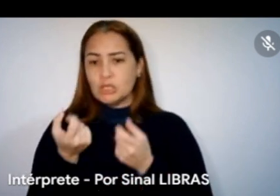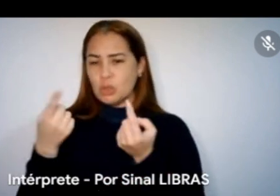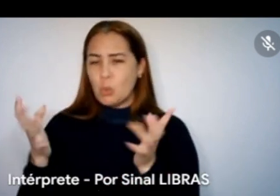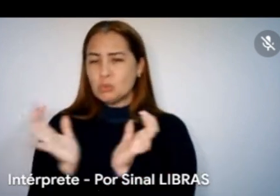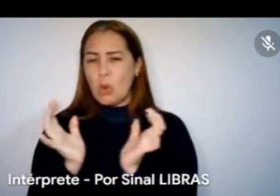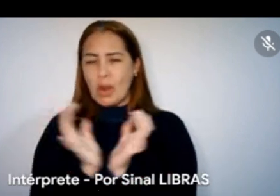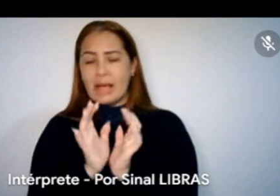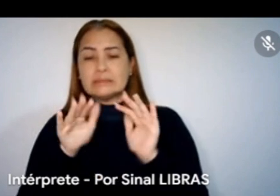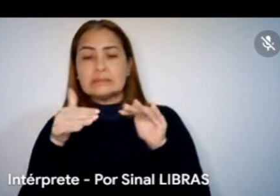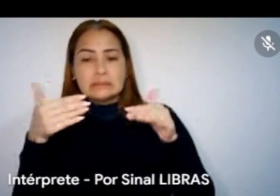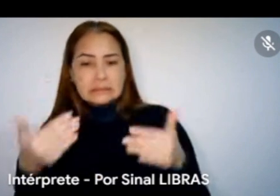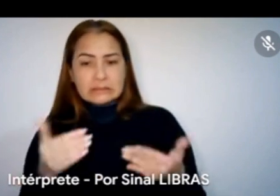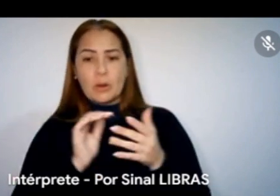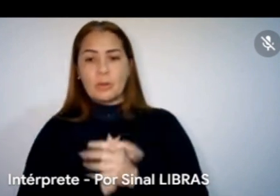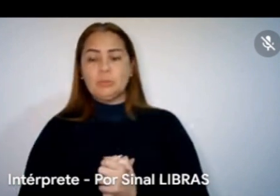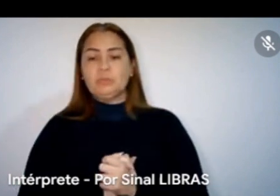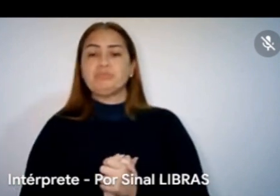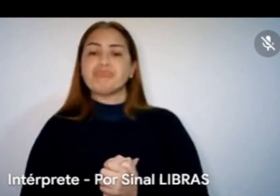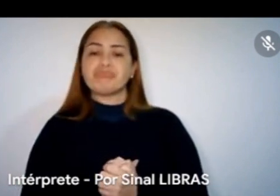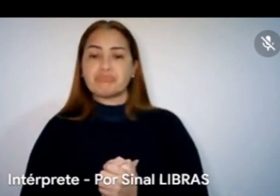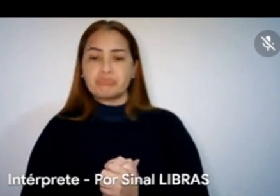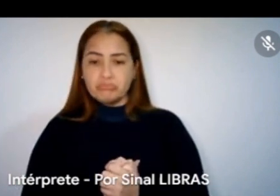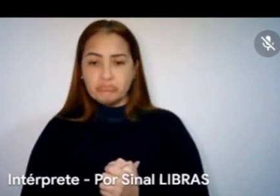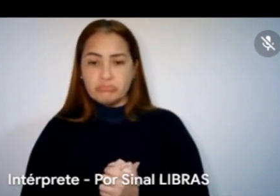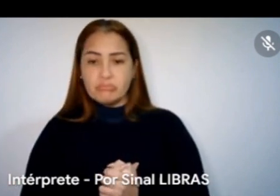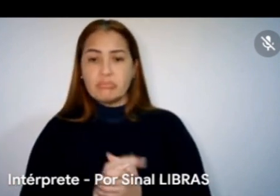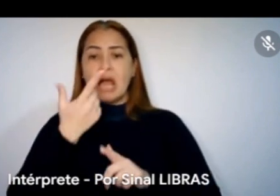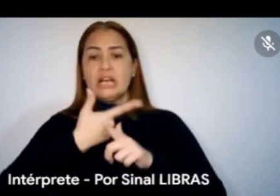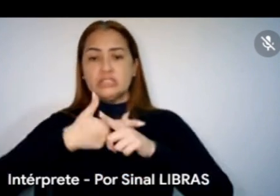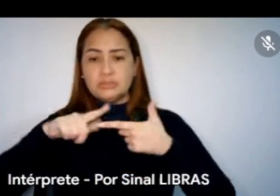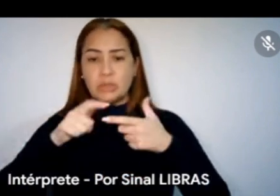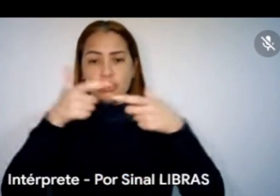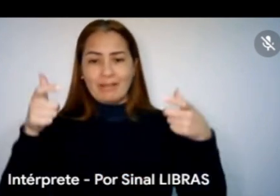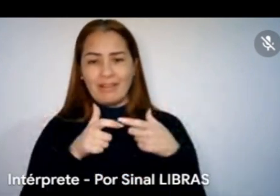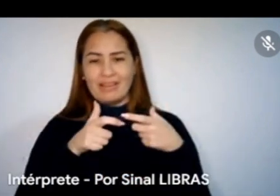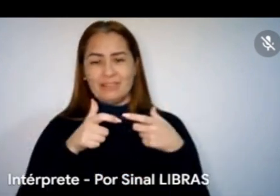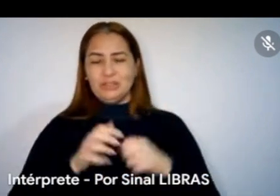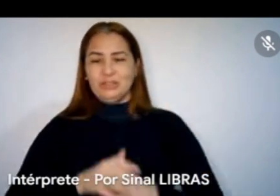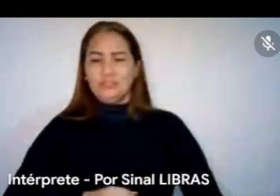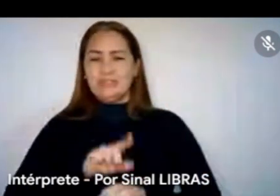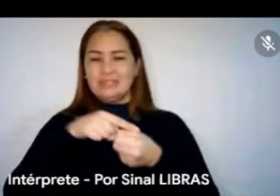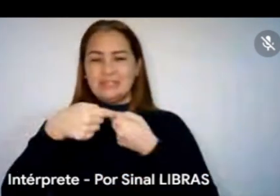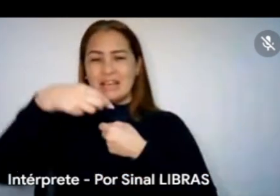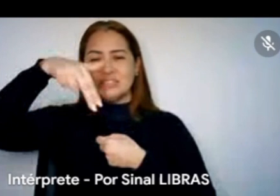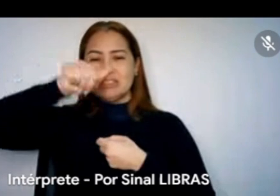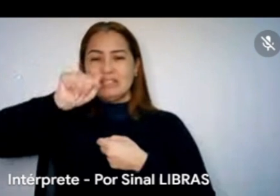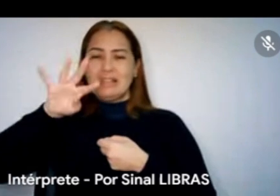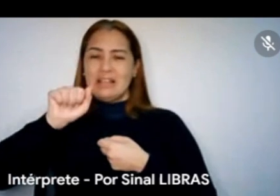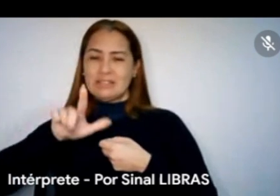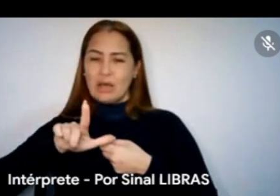Natal e região metropolitana, que seria a grande Natal, 50% e 50% para o interior,